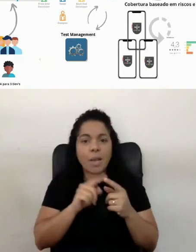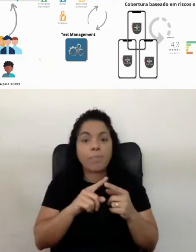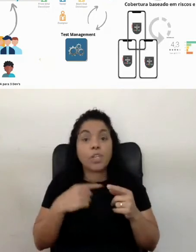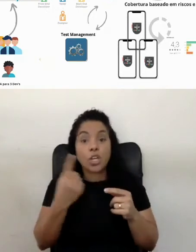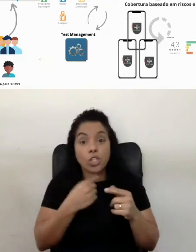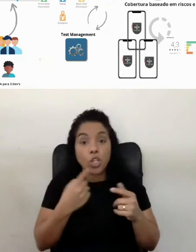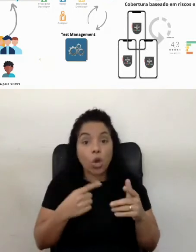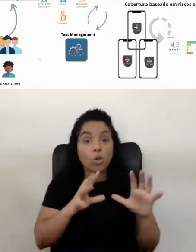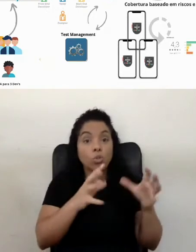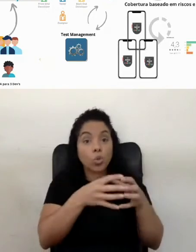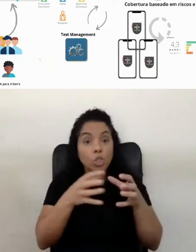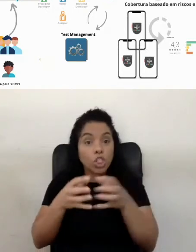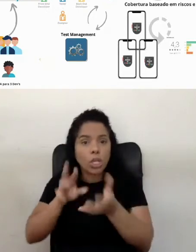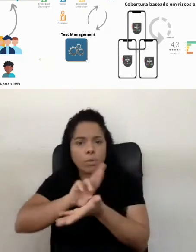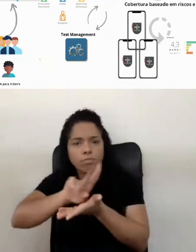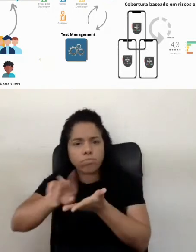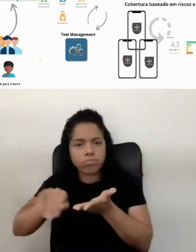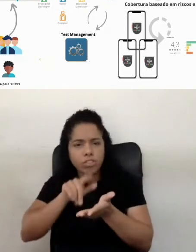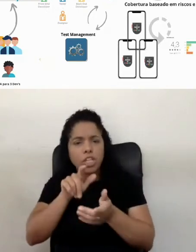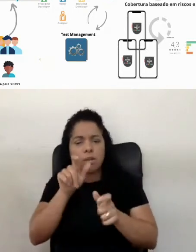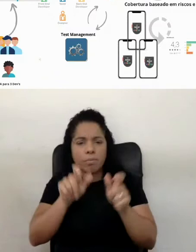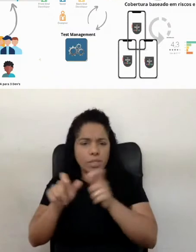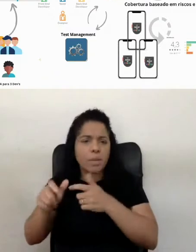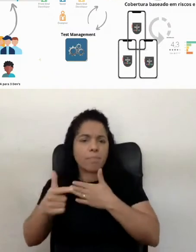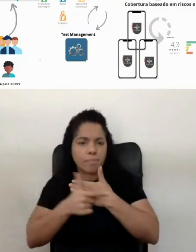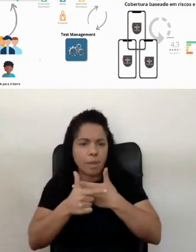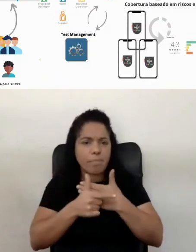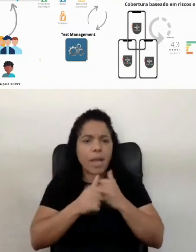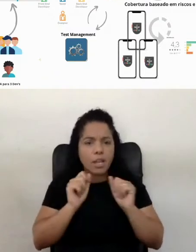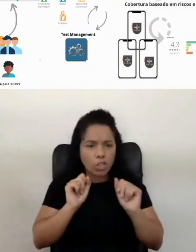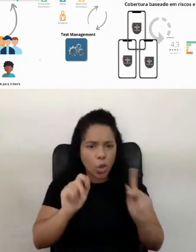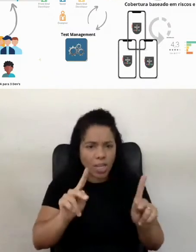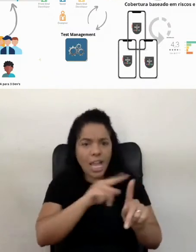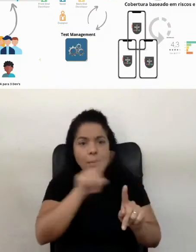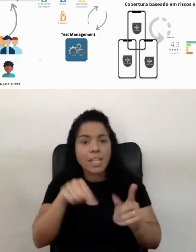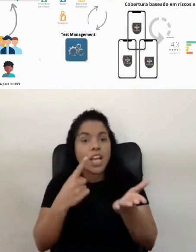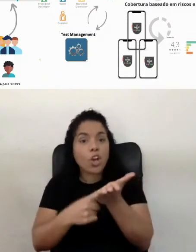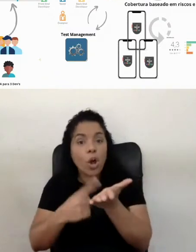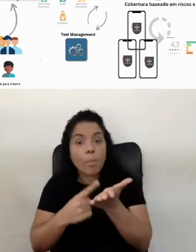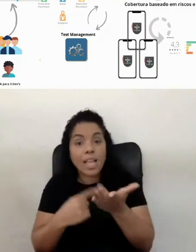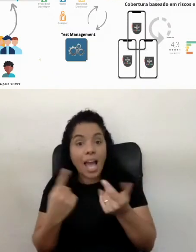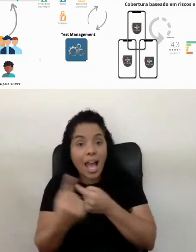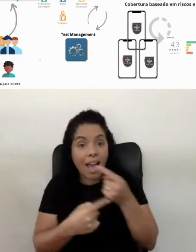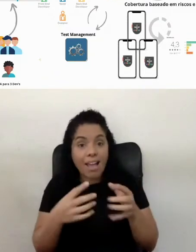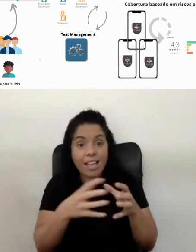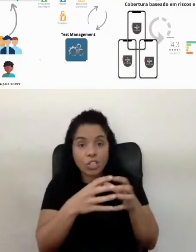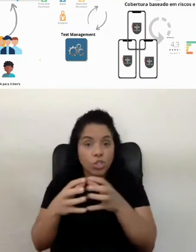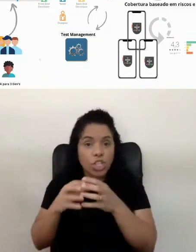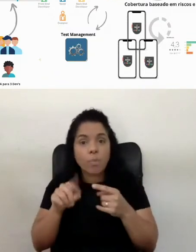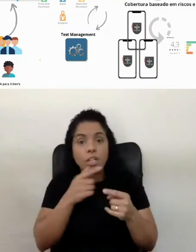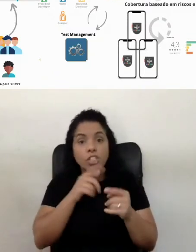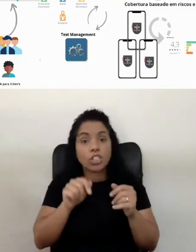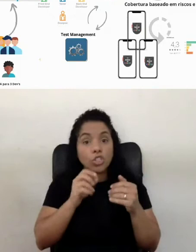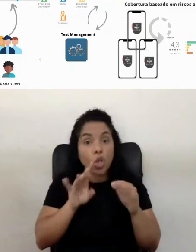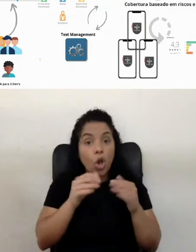Somos ali um time multidisciplinar, mas tem ali as suas responsabilidades, e isso tem que estar acordado entre o time, né? Acordado entre a galera, tipo, gente, a gente só